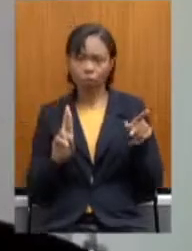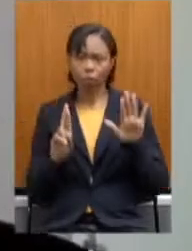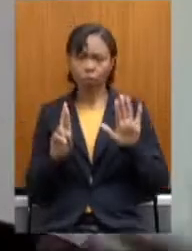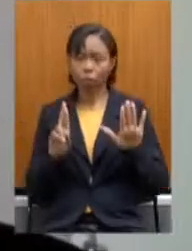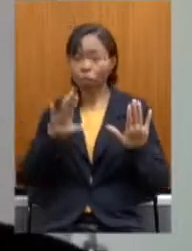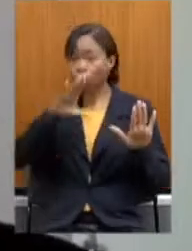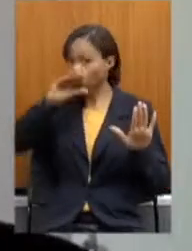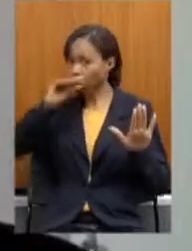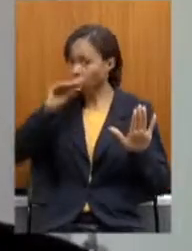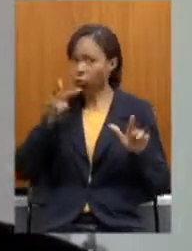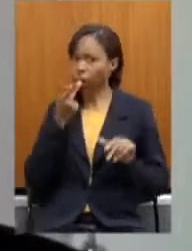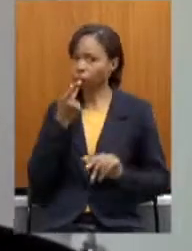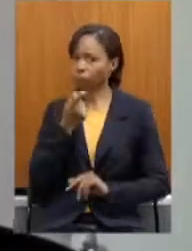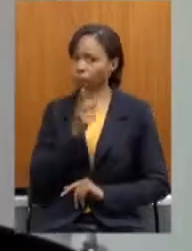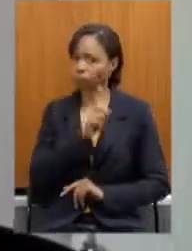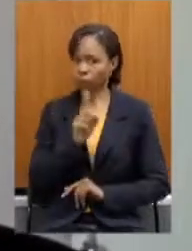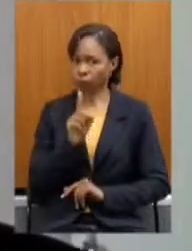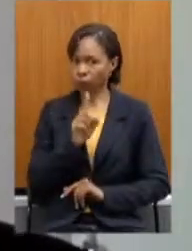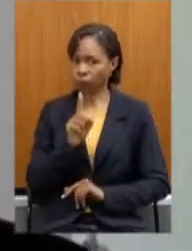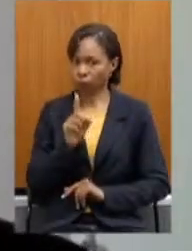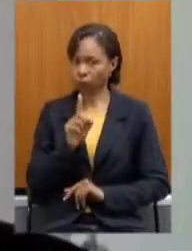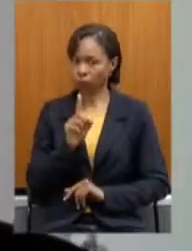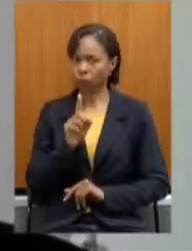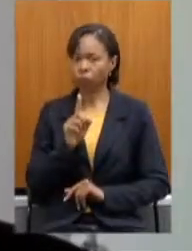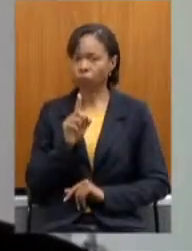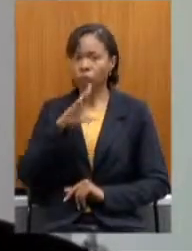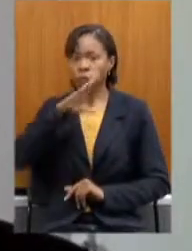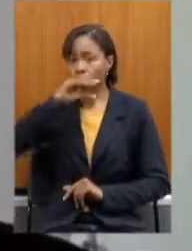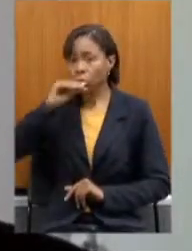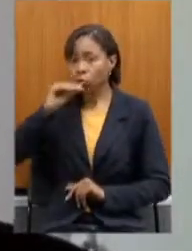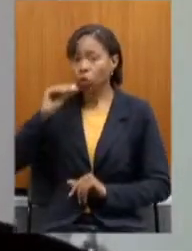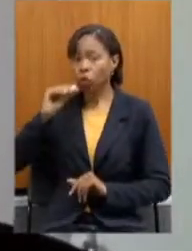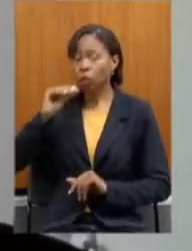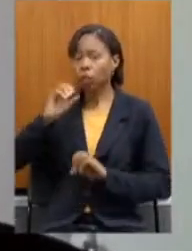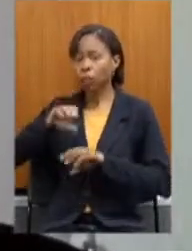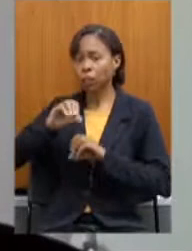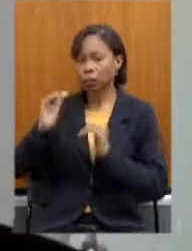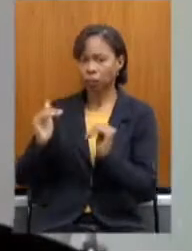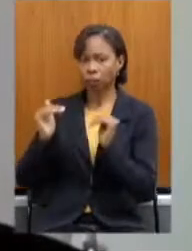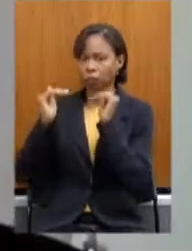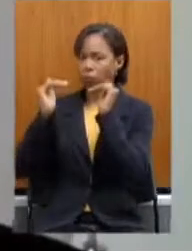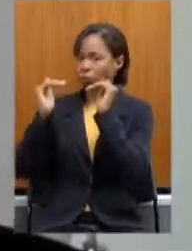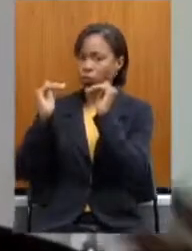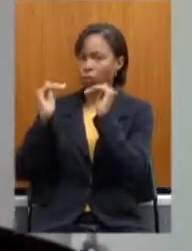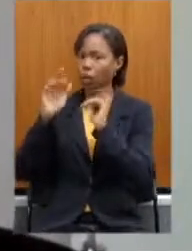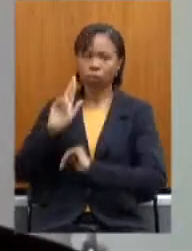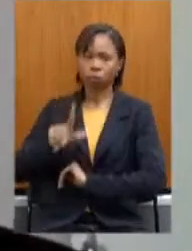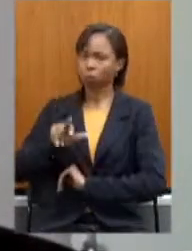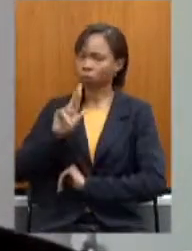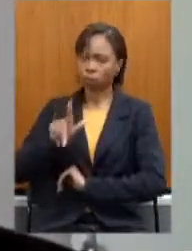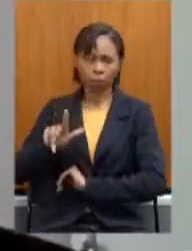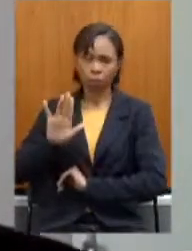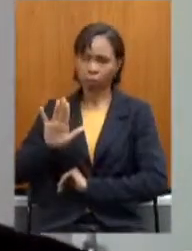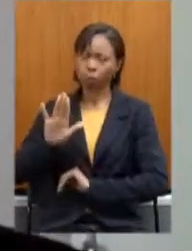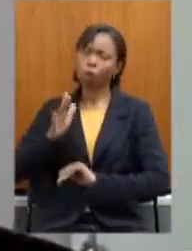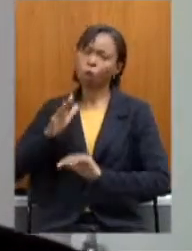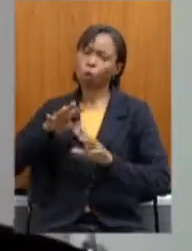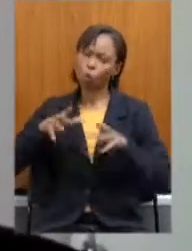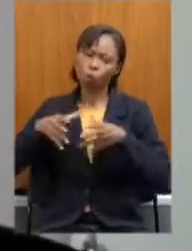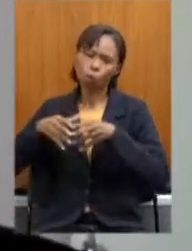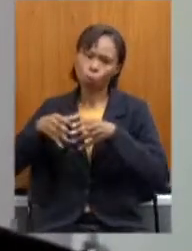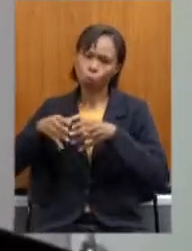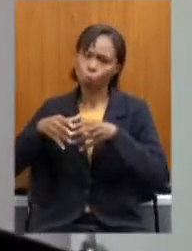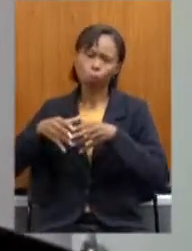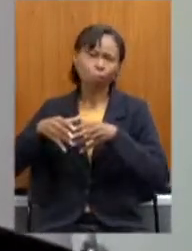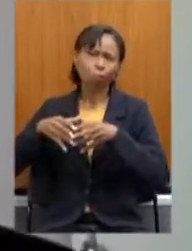servidores, dos servidores de ensino superior, porque essa é uma universidade mais precarizada